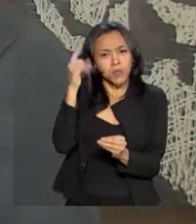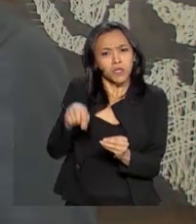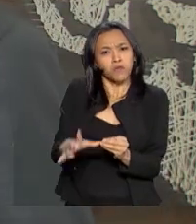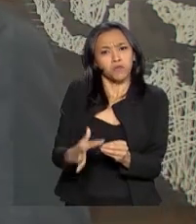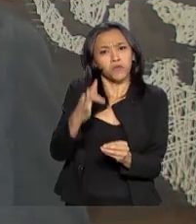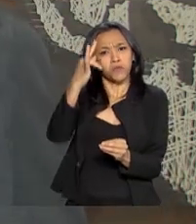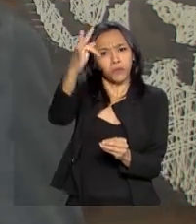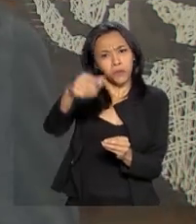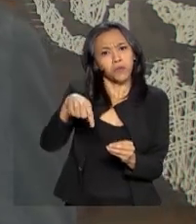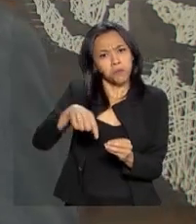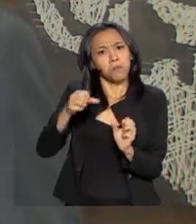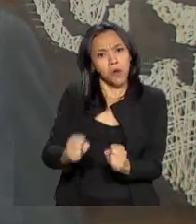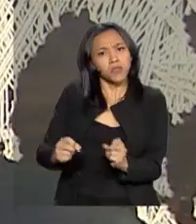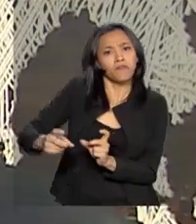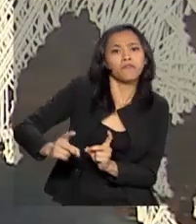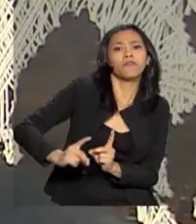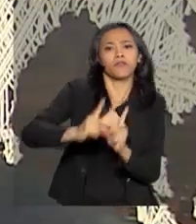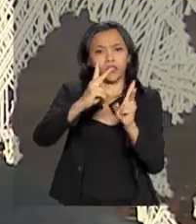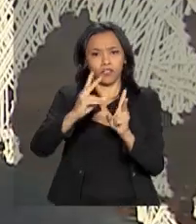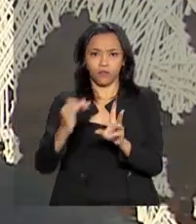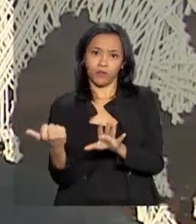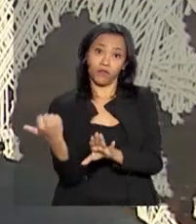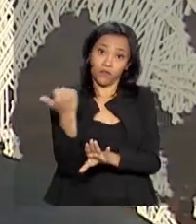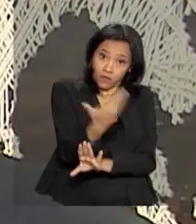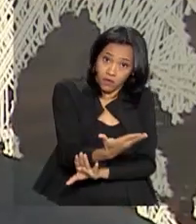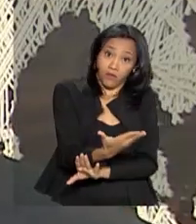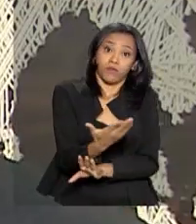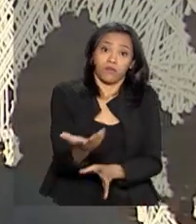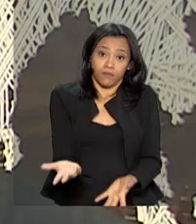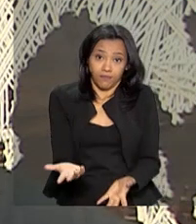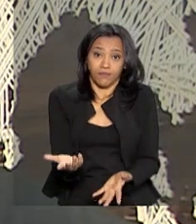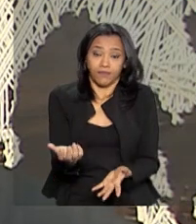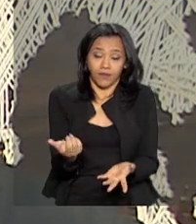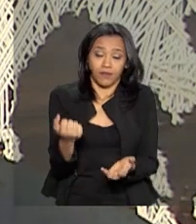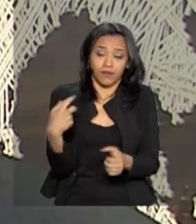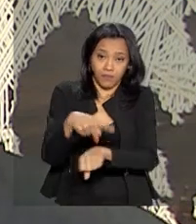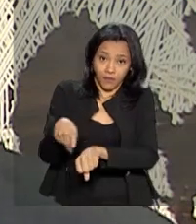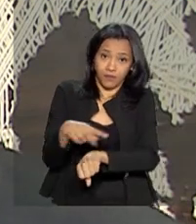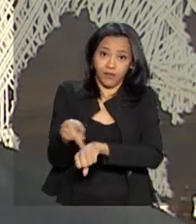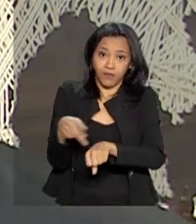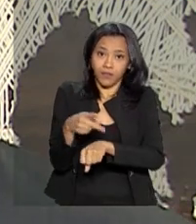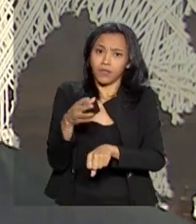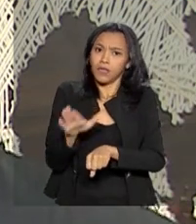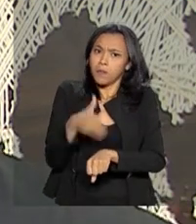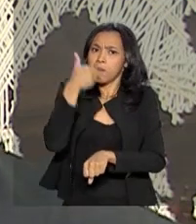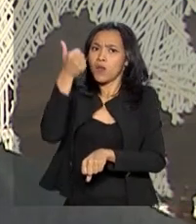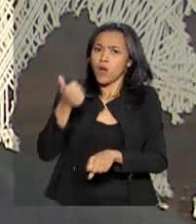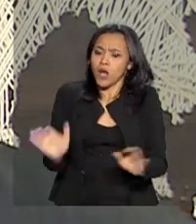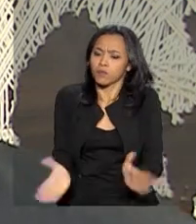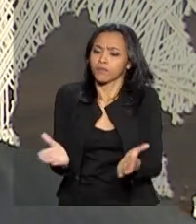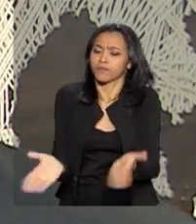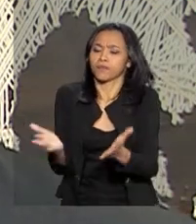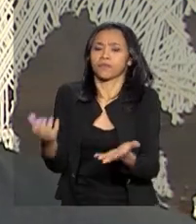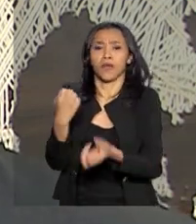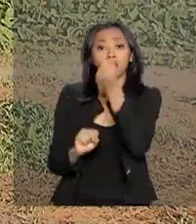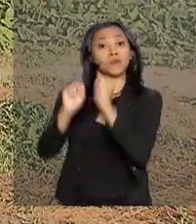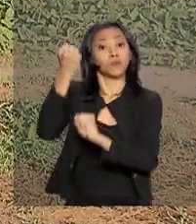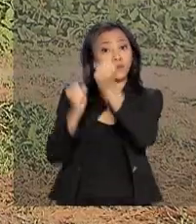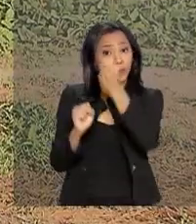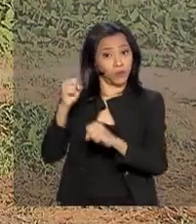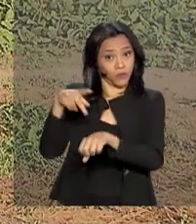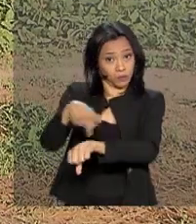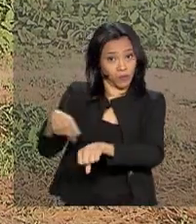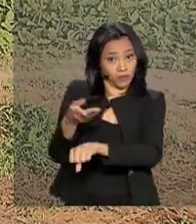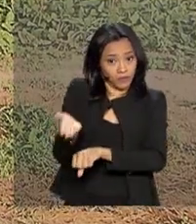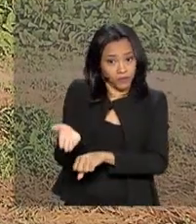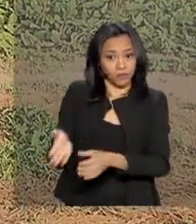futuramente ser exportado ou internamente mesmo e até fomentar a produção da indústria têxtil no país. No